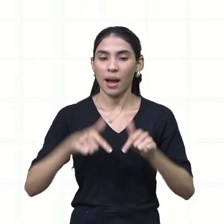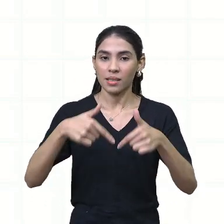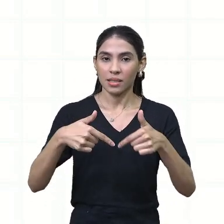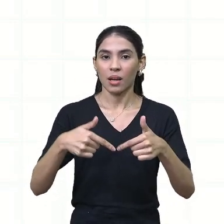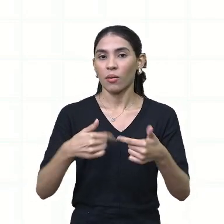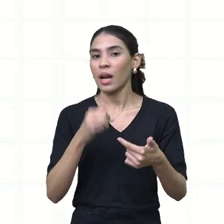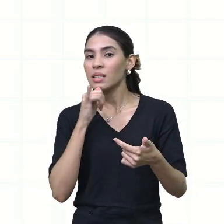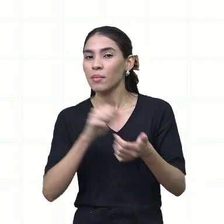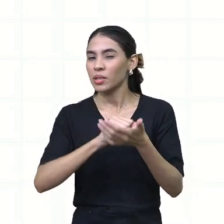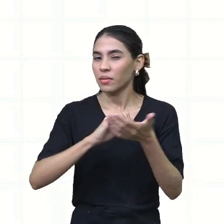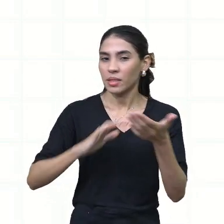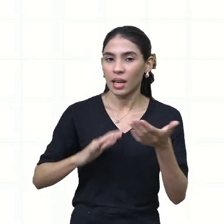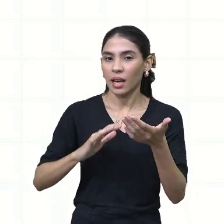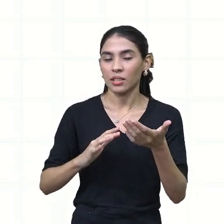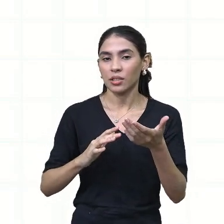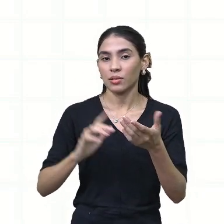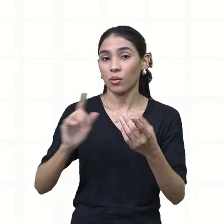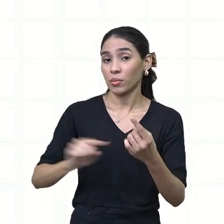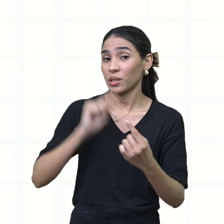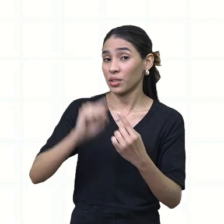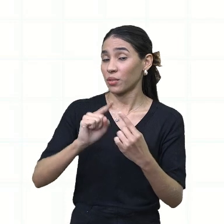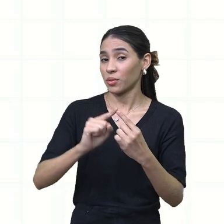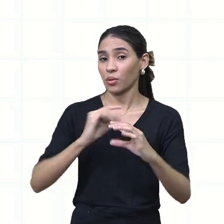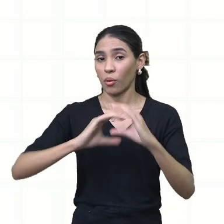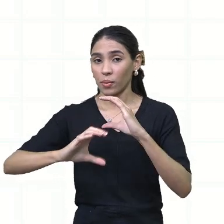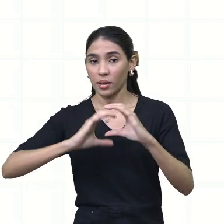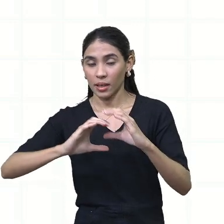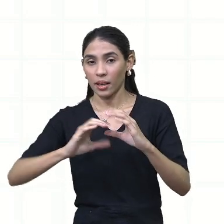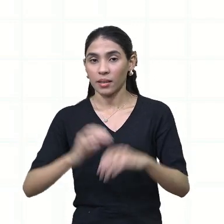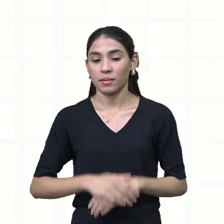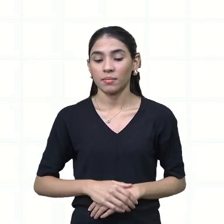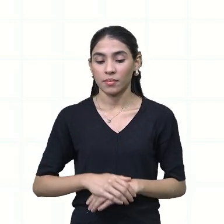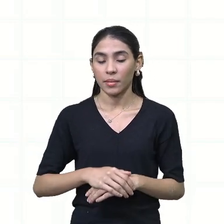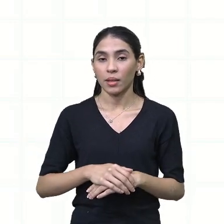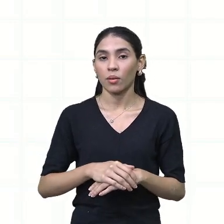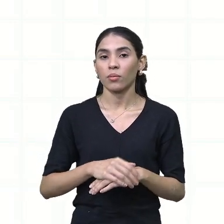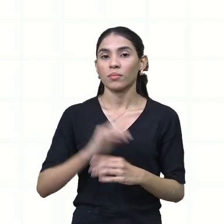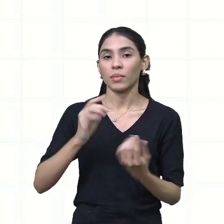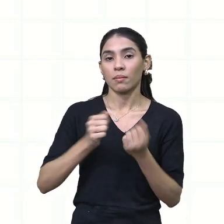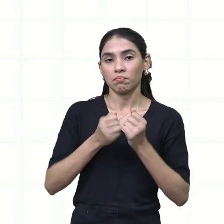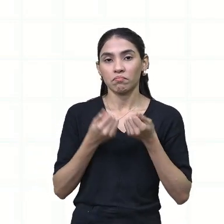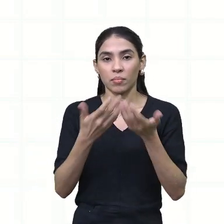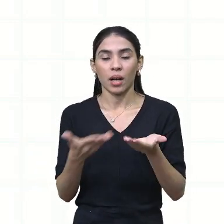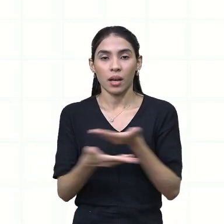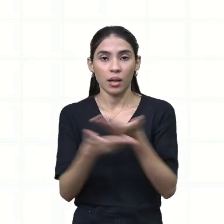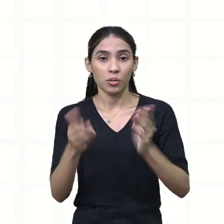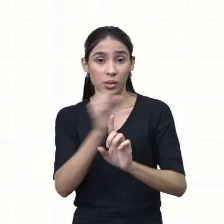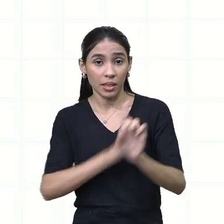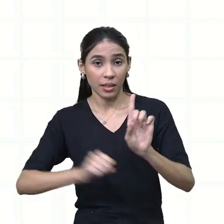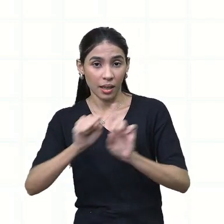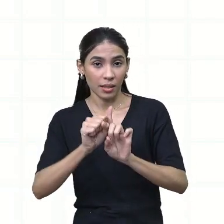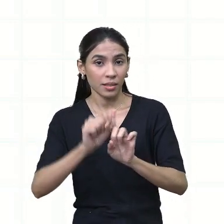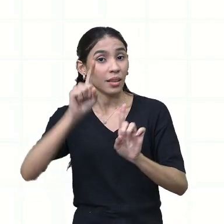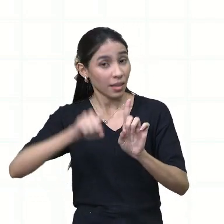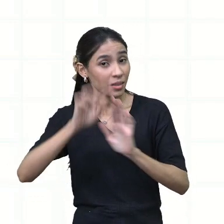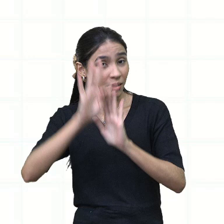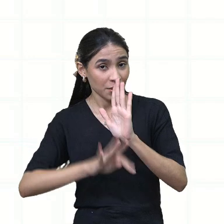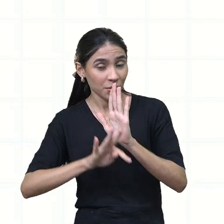comunicativa para a sociedade. Então, é texto.